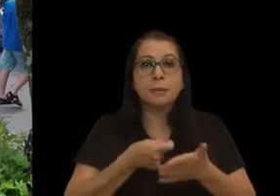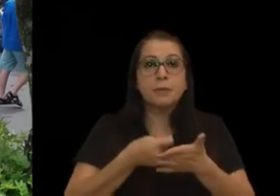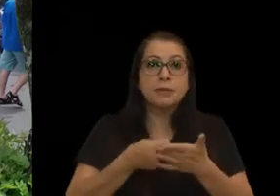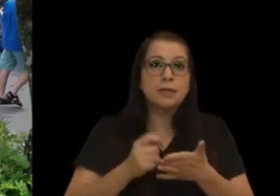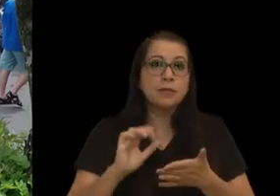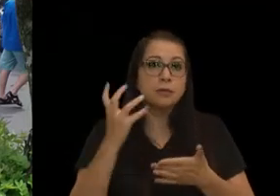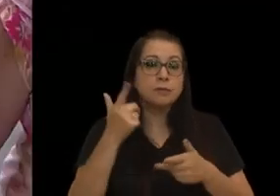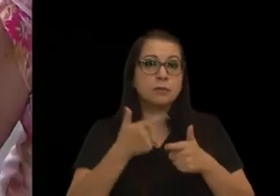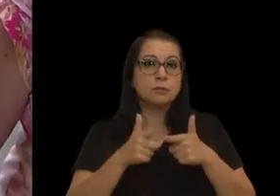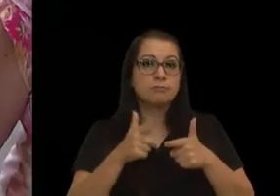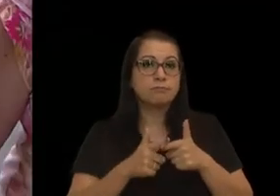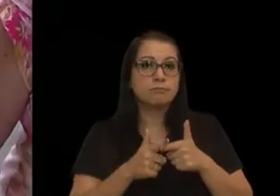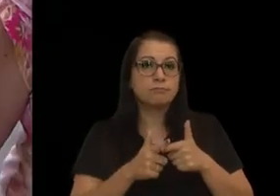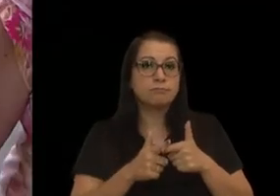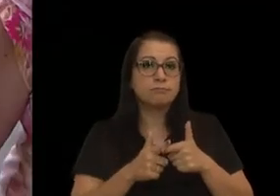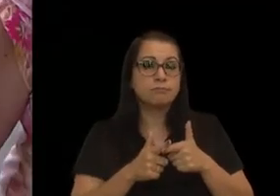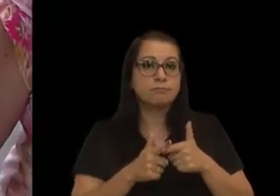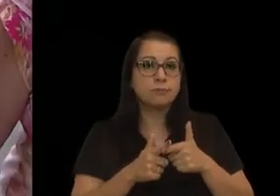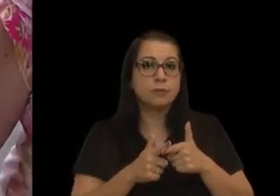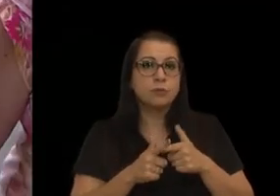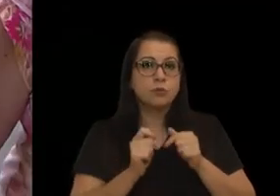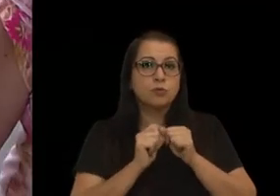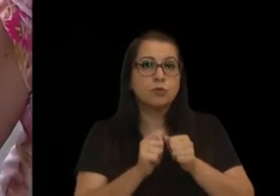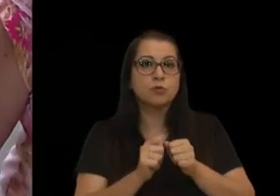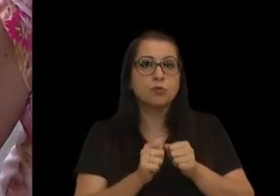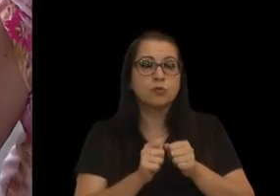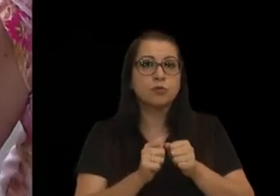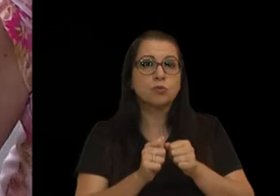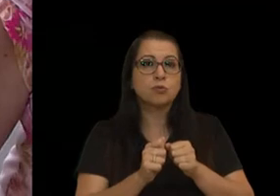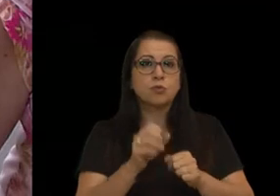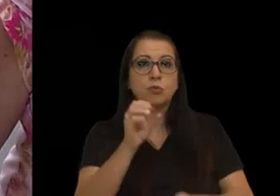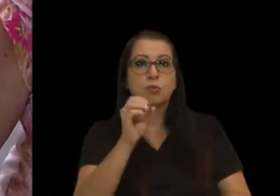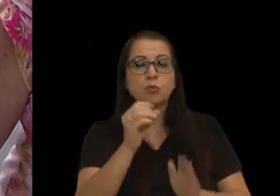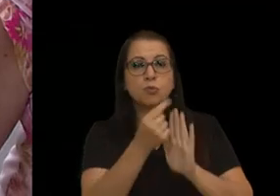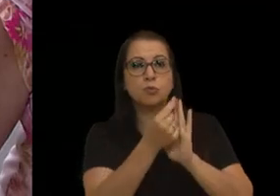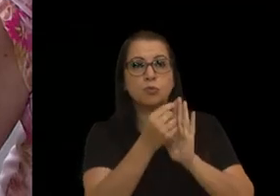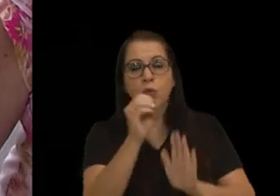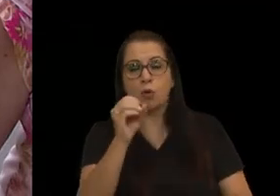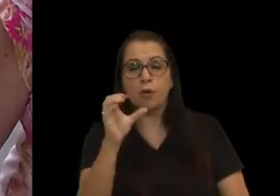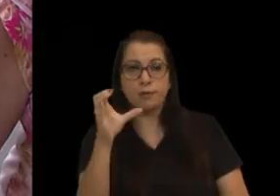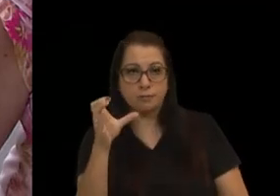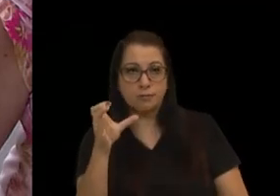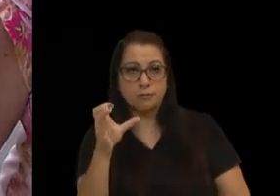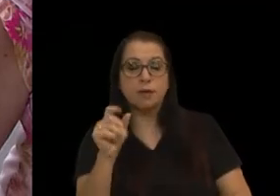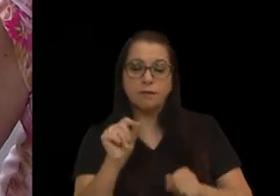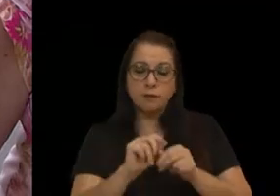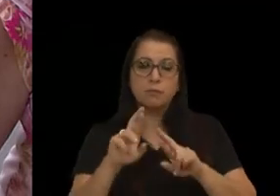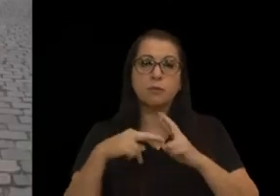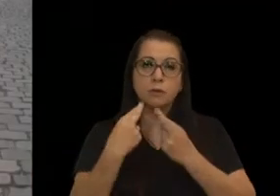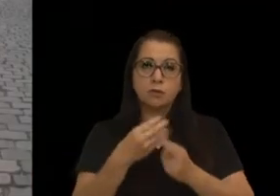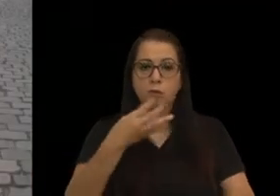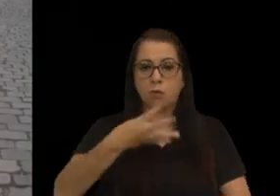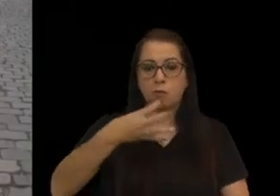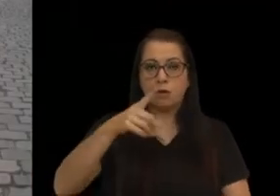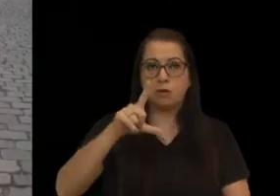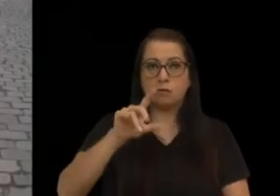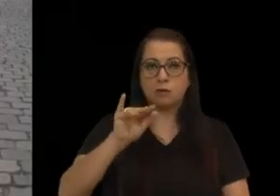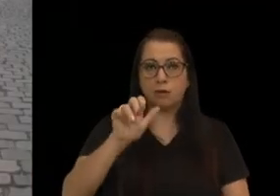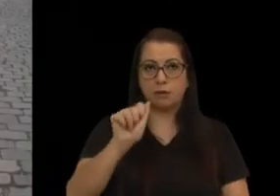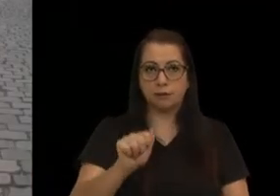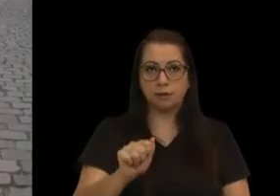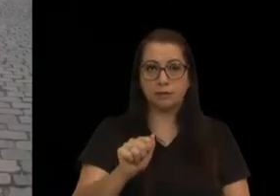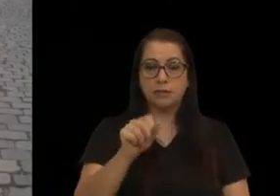resolver esse problema, era por intermédio do orçamento, enfim. Foi feita uma reunião na Quarta Légua, 550